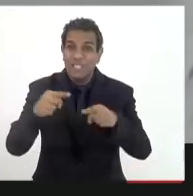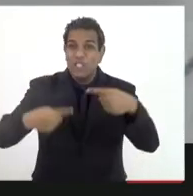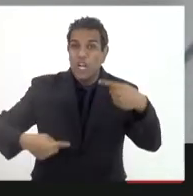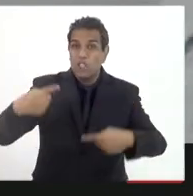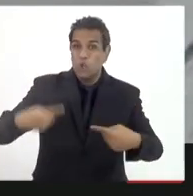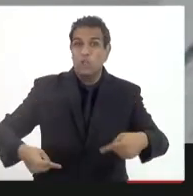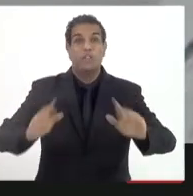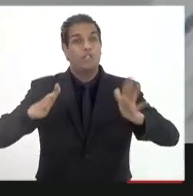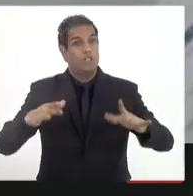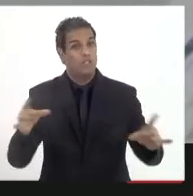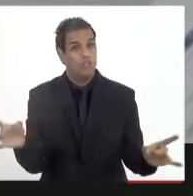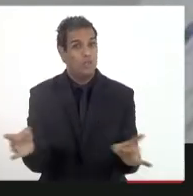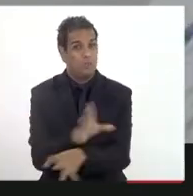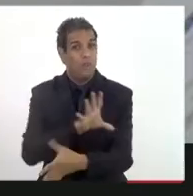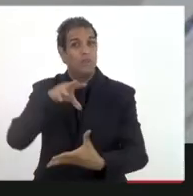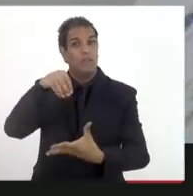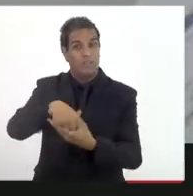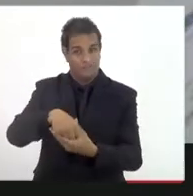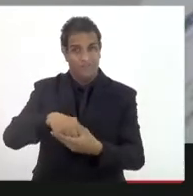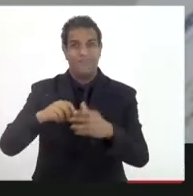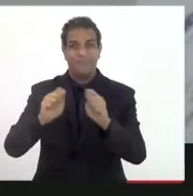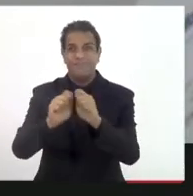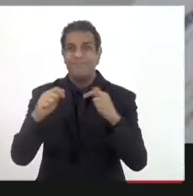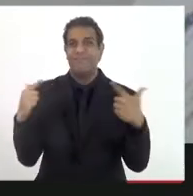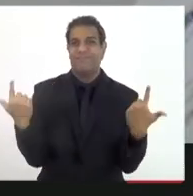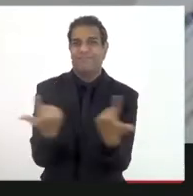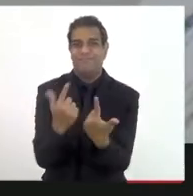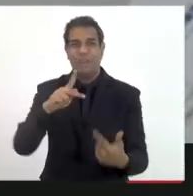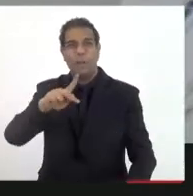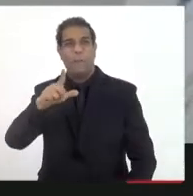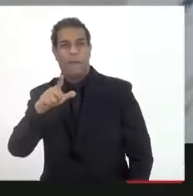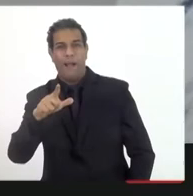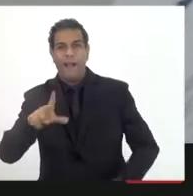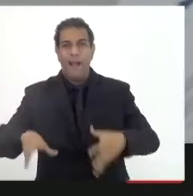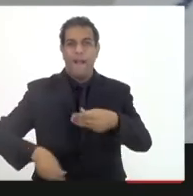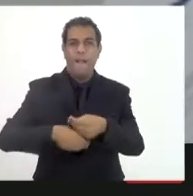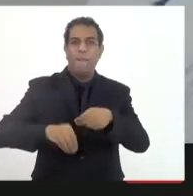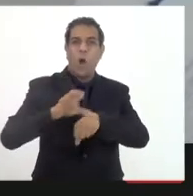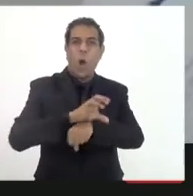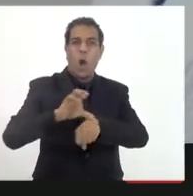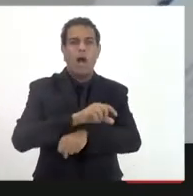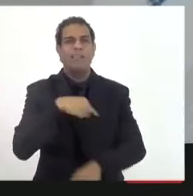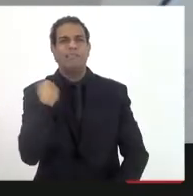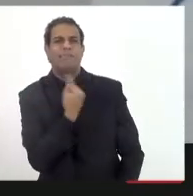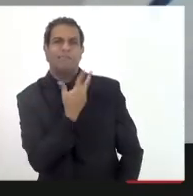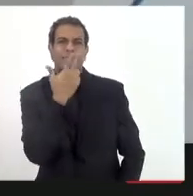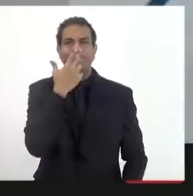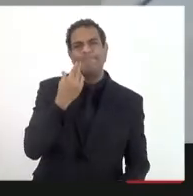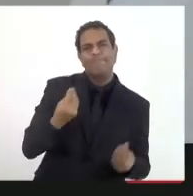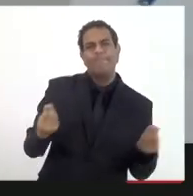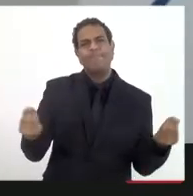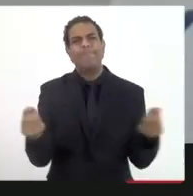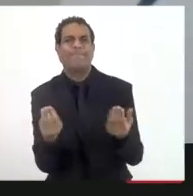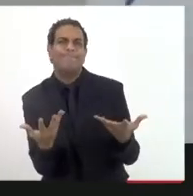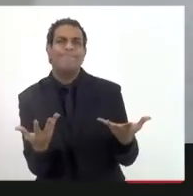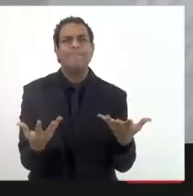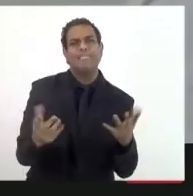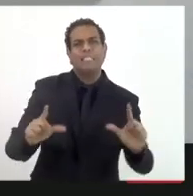debatido em plenário durante a tramitação da emenda constitucional e nós meio que não